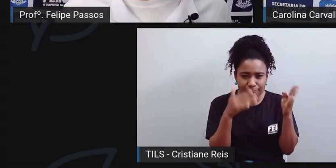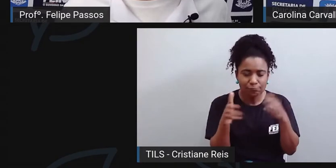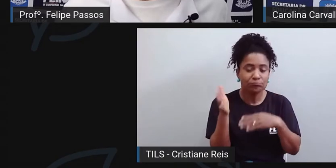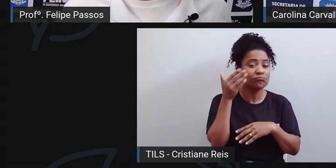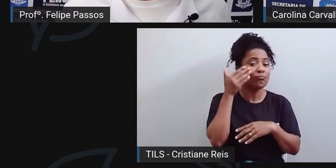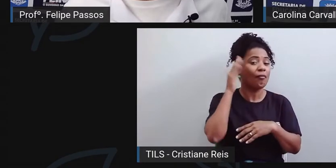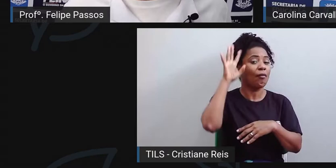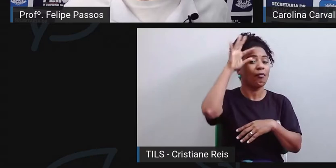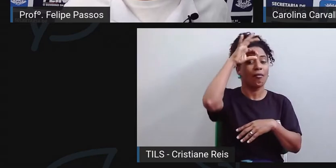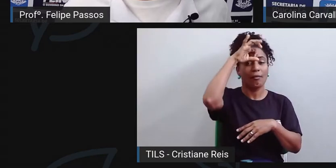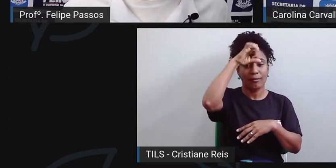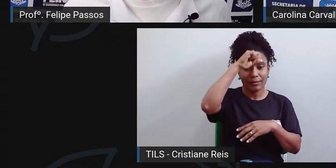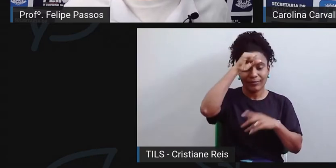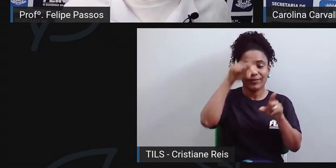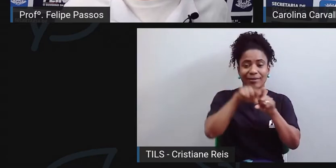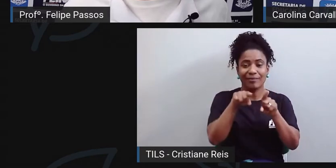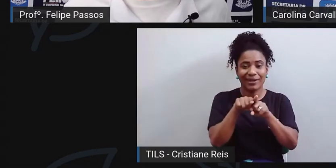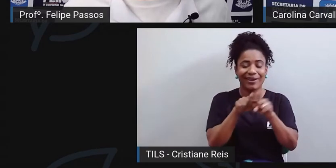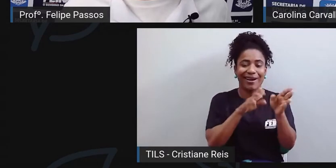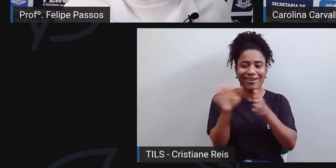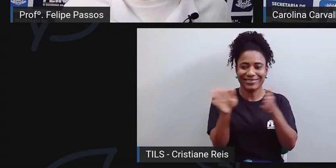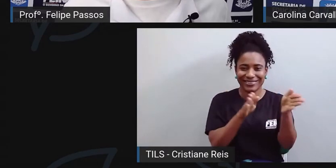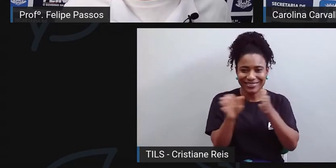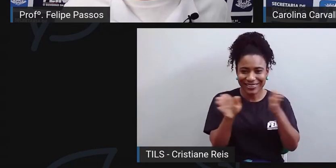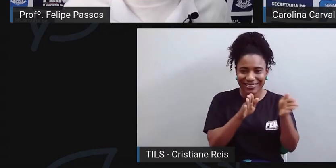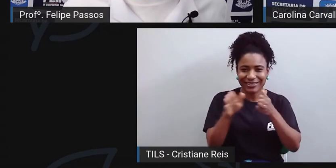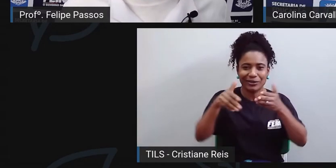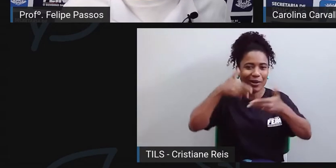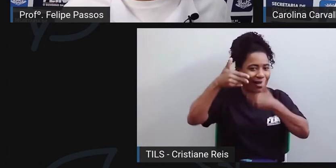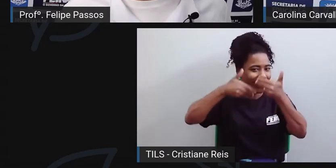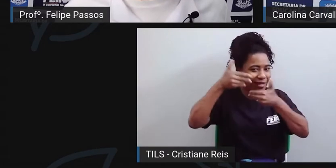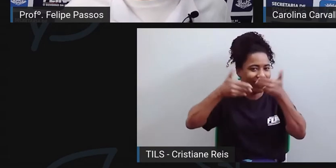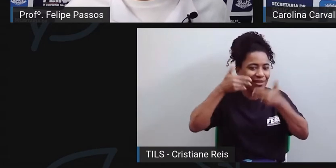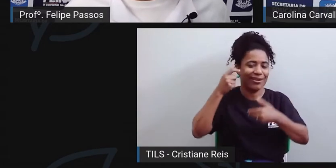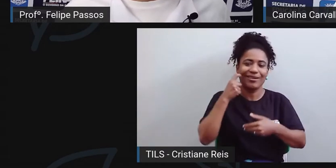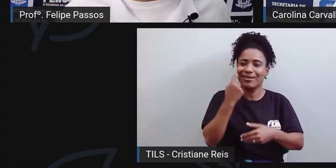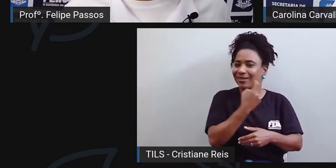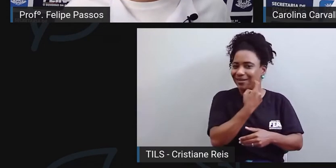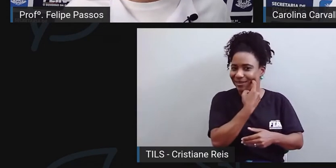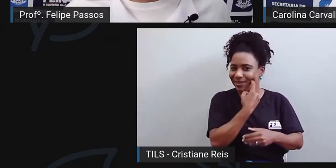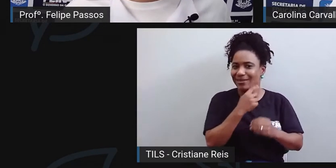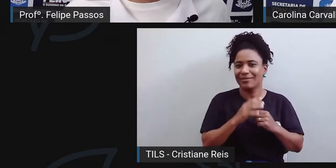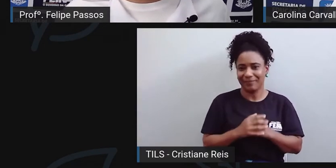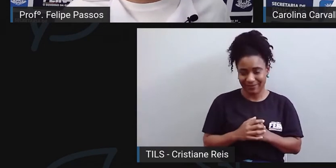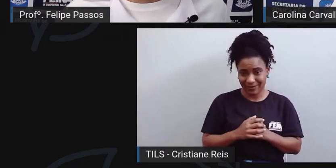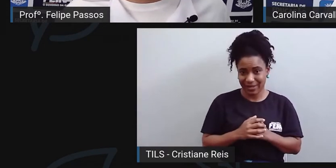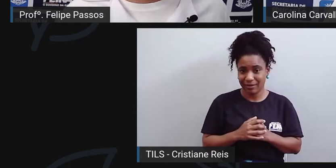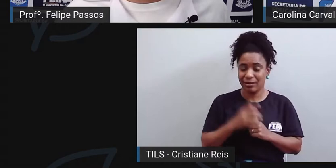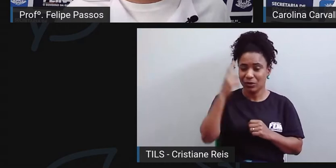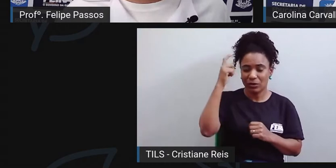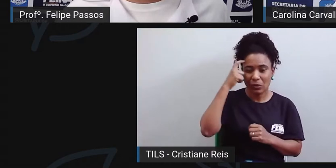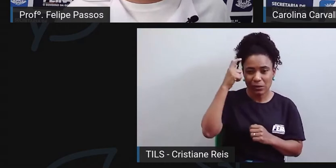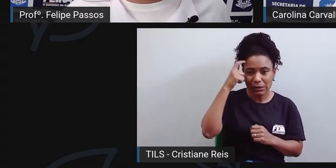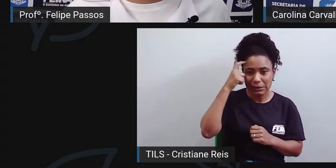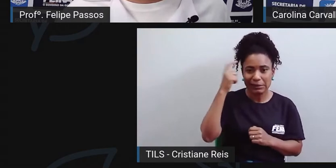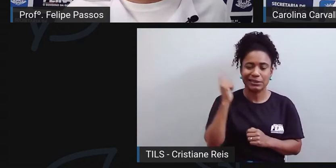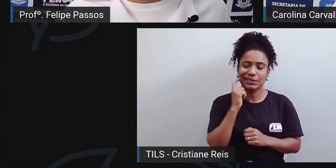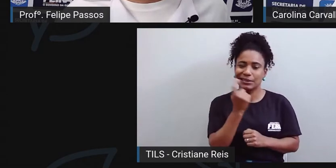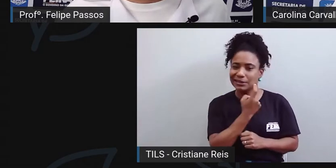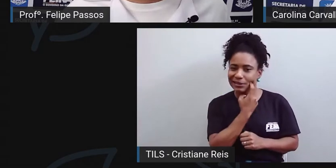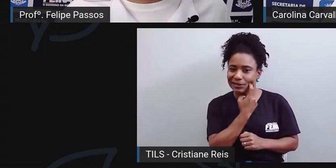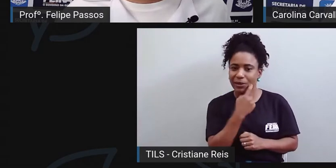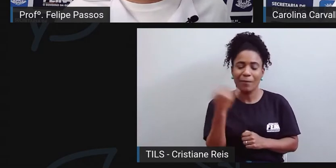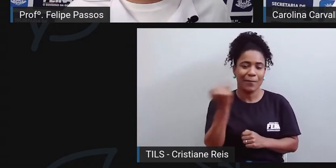tratamento odontológico, as pessoas estão adquirindo a consciência de que os dentes são importantes, porque